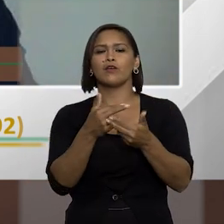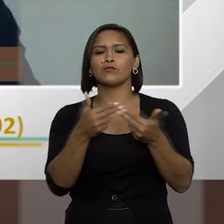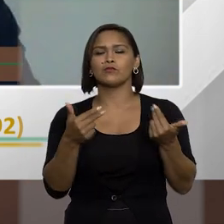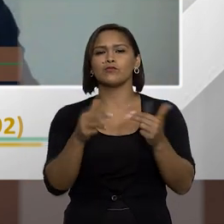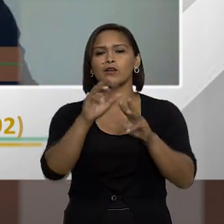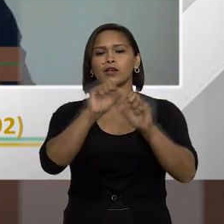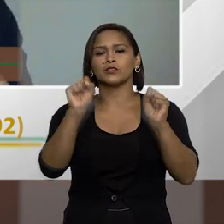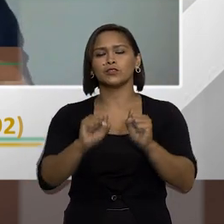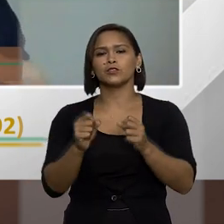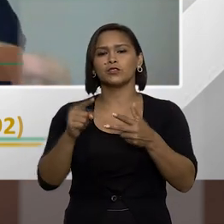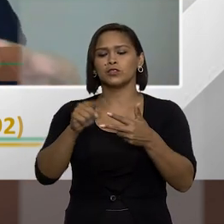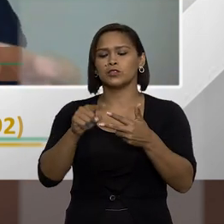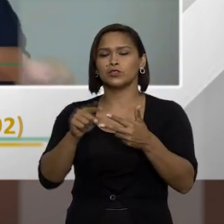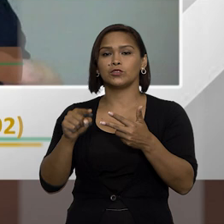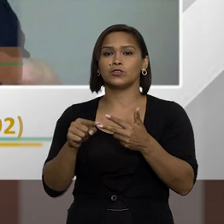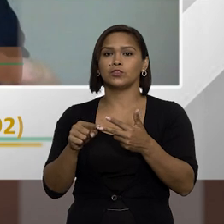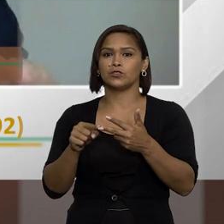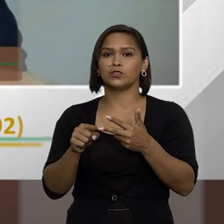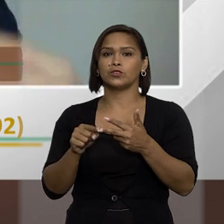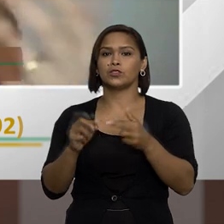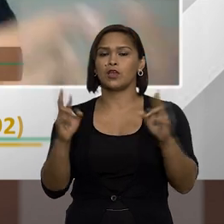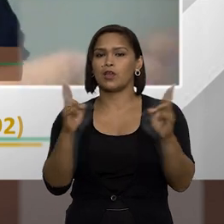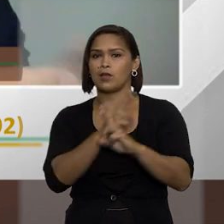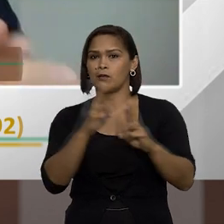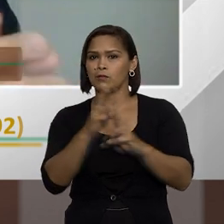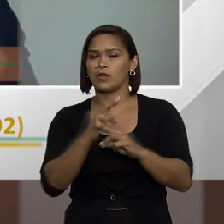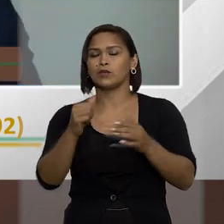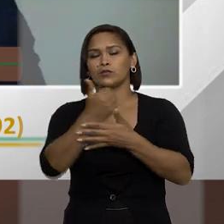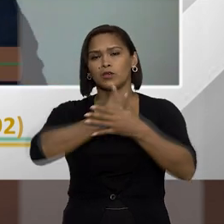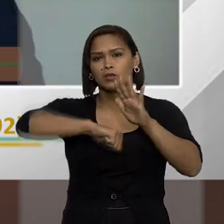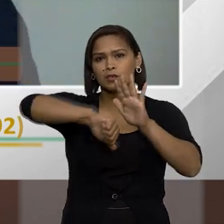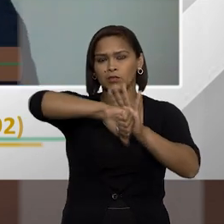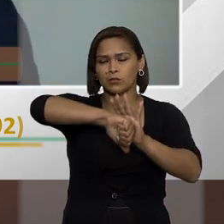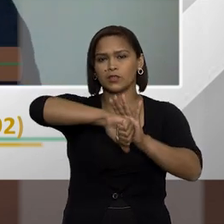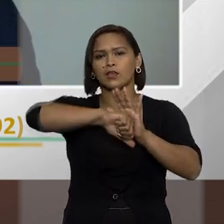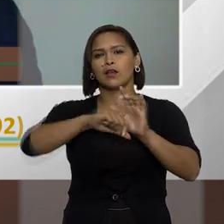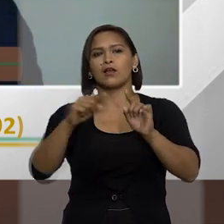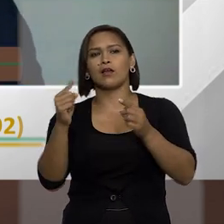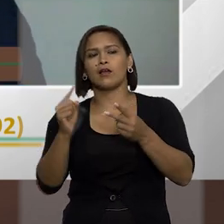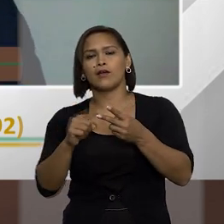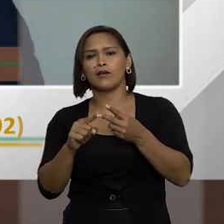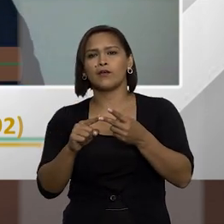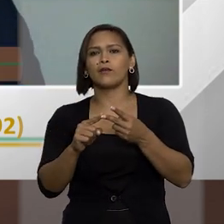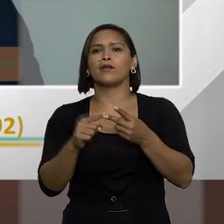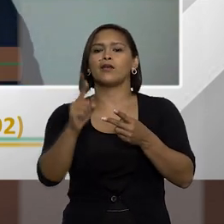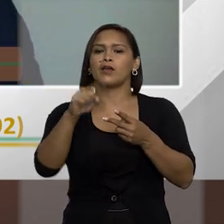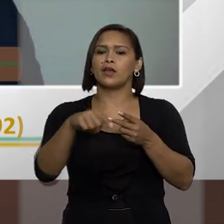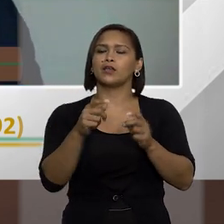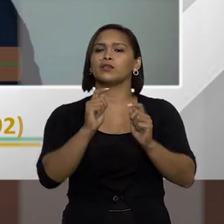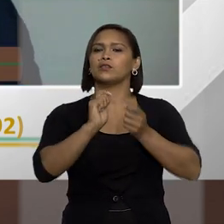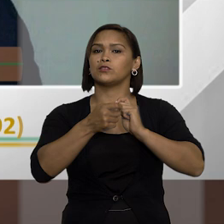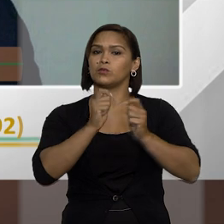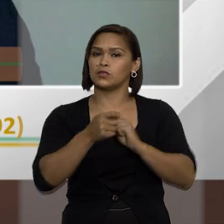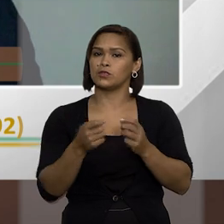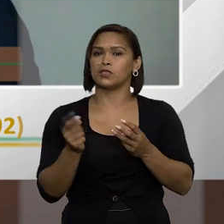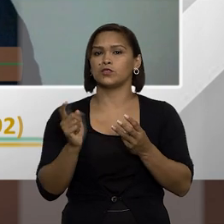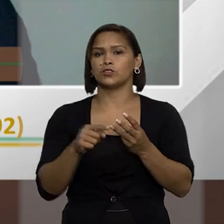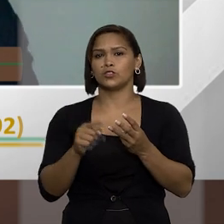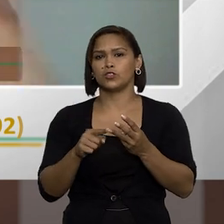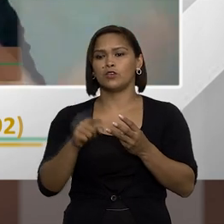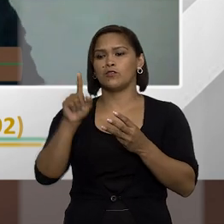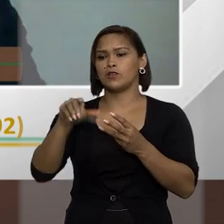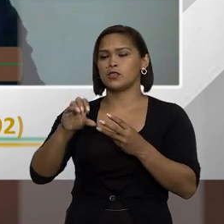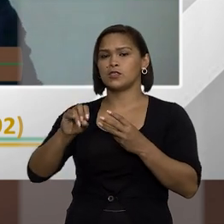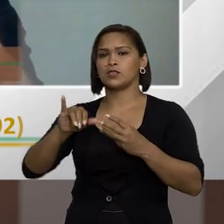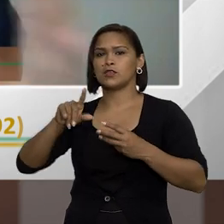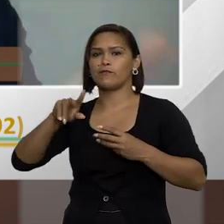vários no sistema de repercussão criminal, no sistema aqui de improbidade administrativa, que você